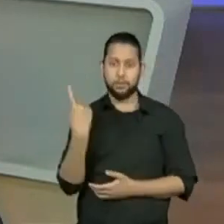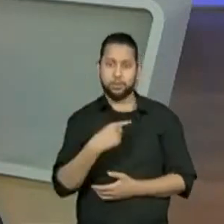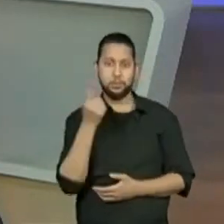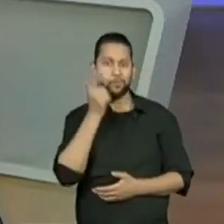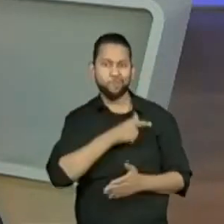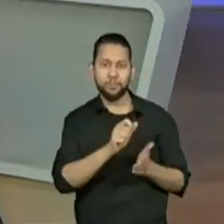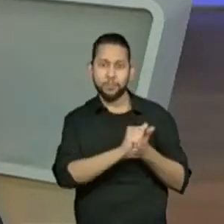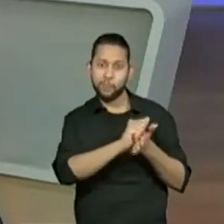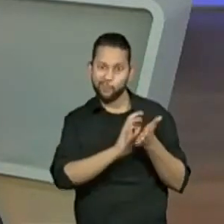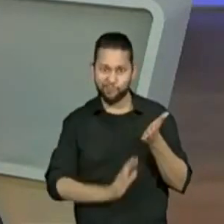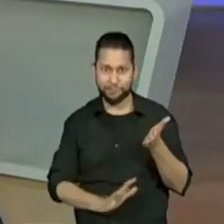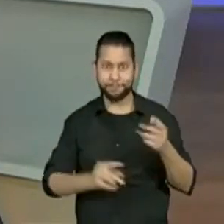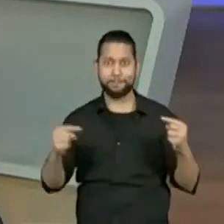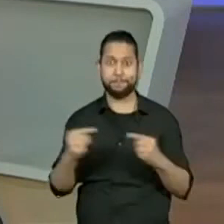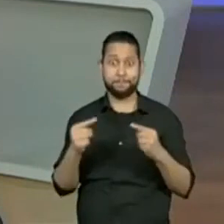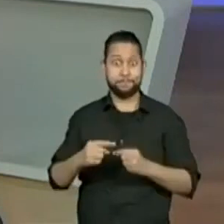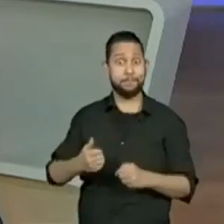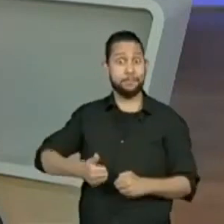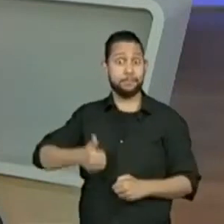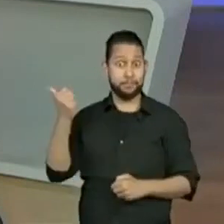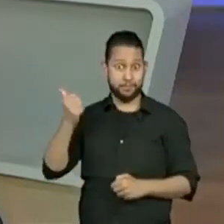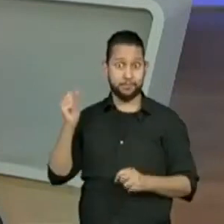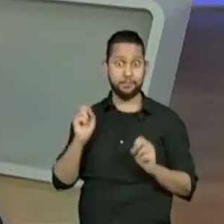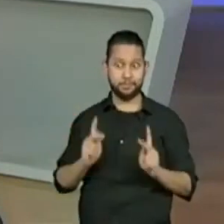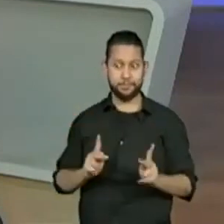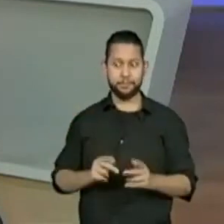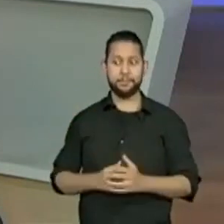relacionadas ao poema. Tá?